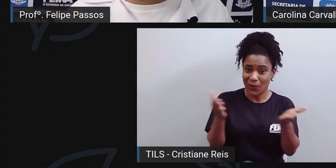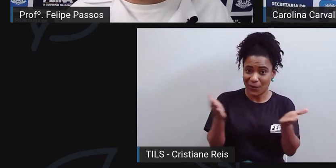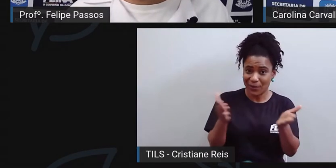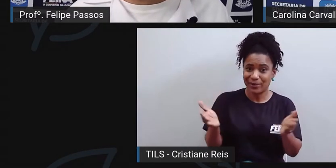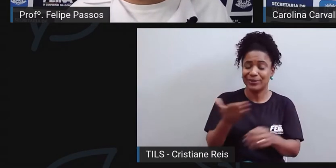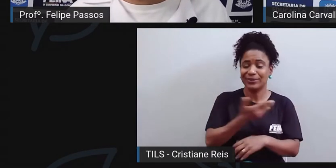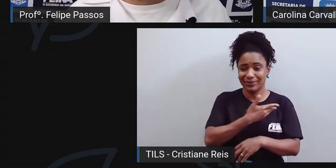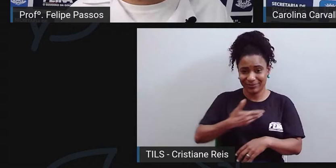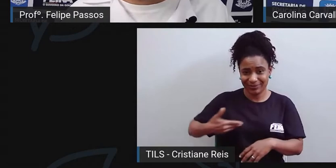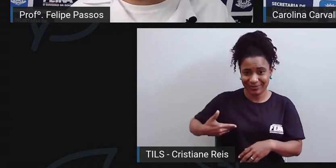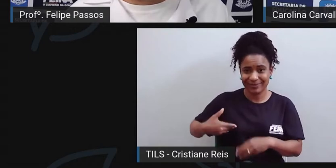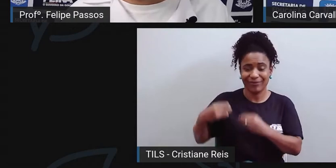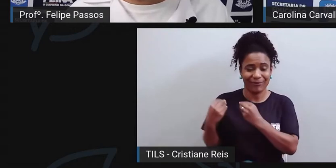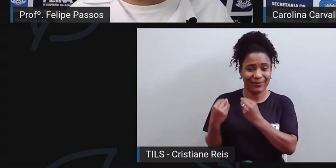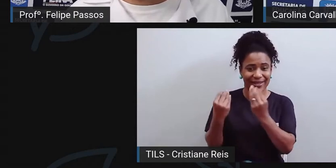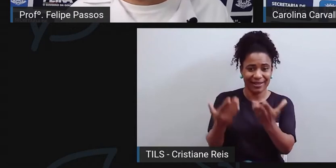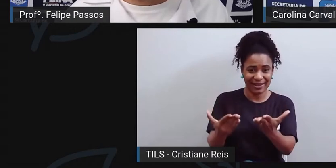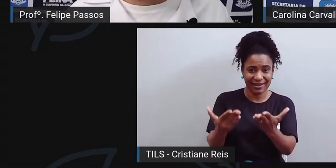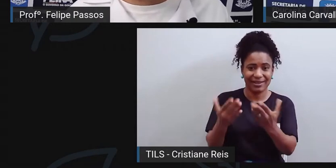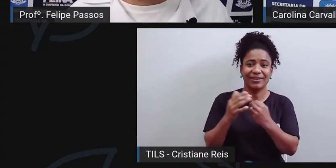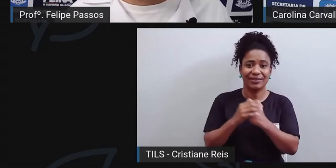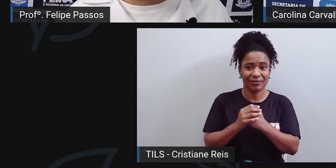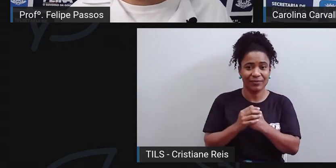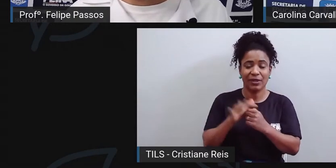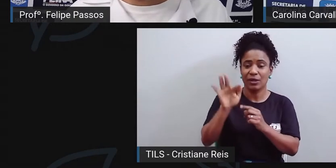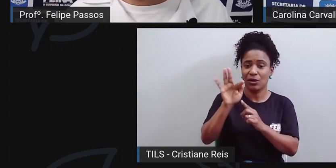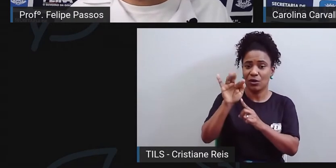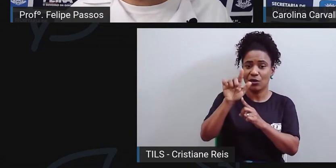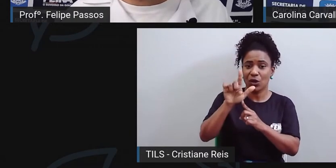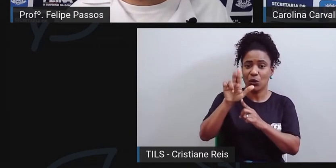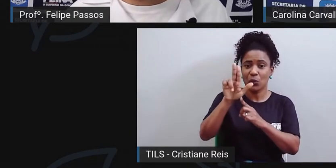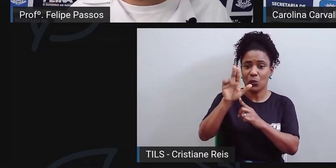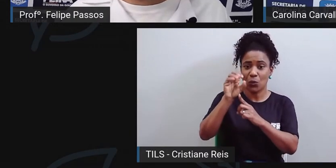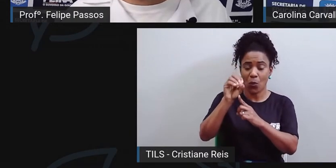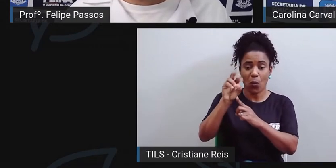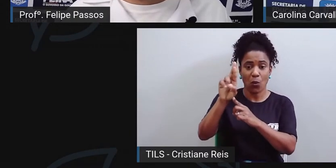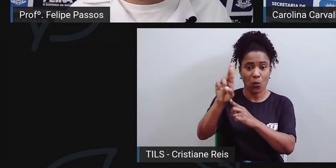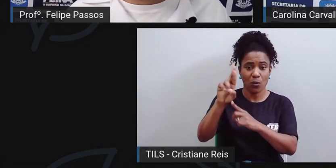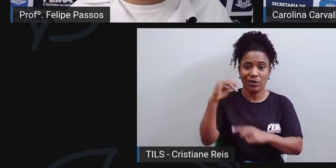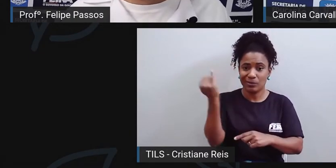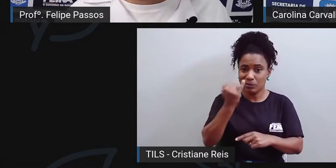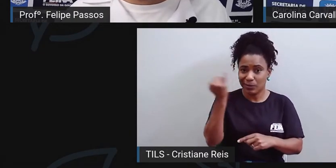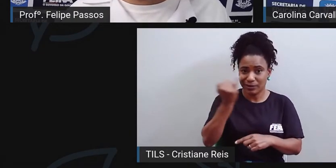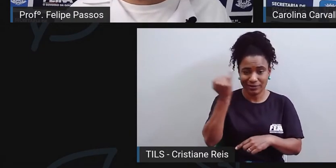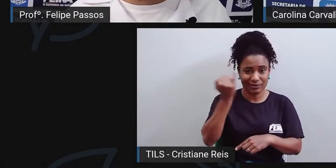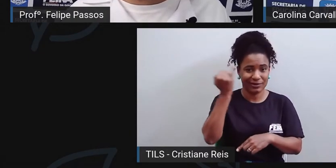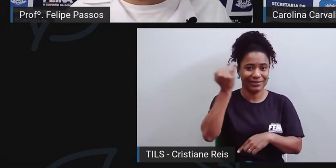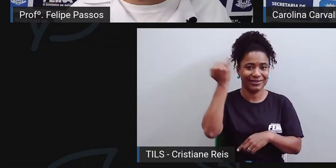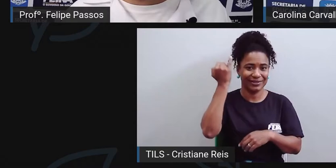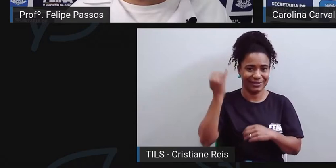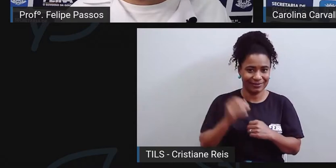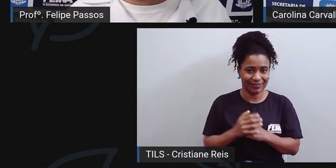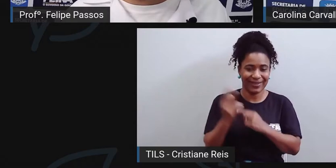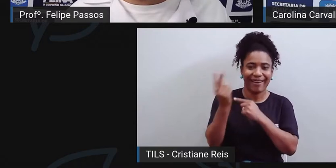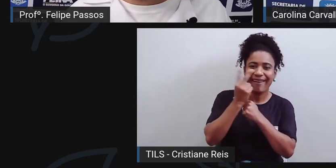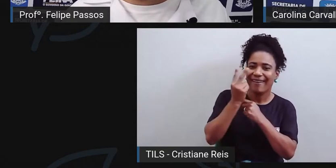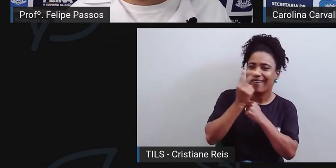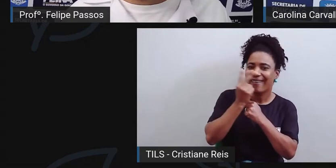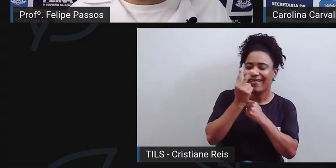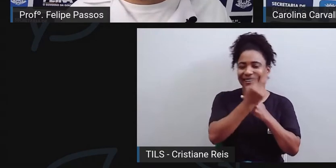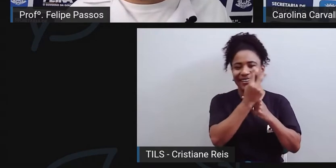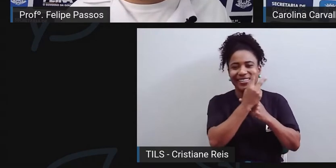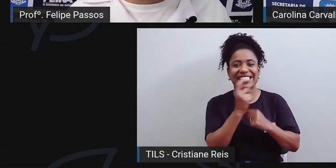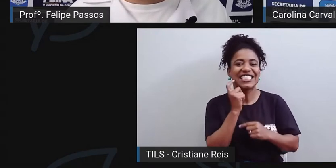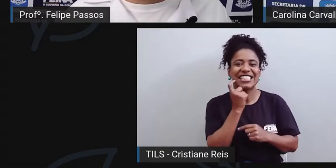a floretação da água. O flúor é uma substância muito importante porque ele vai proteger, vai fazer os dentes